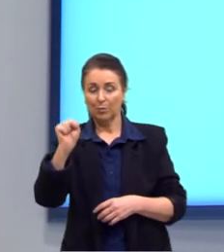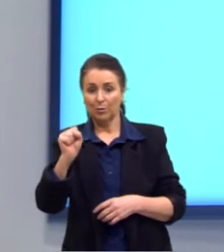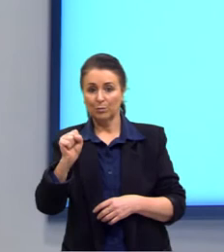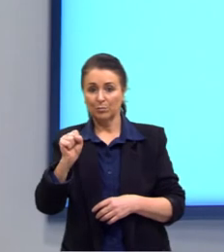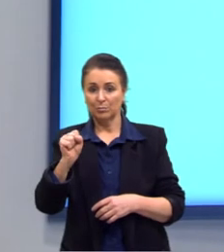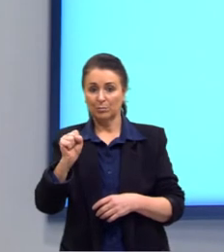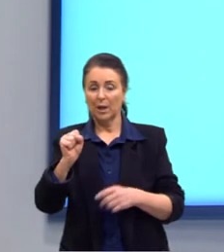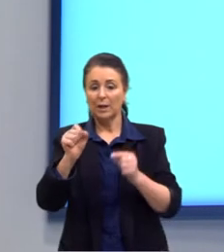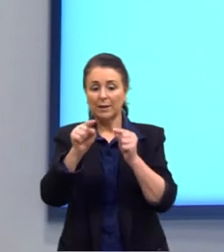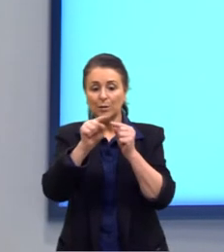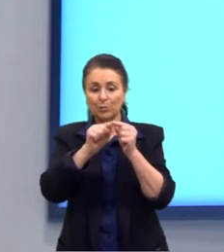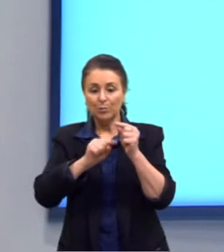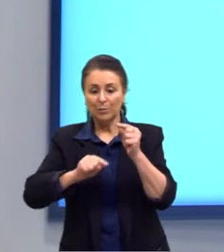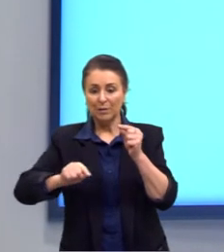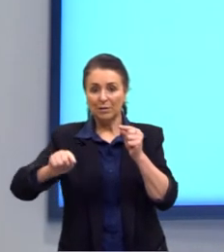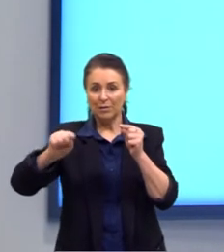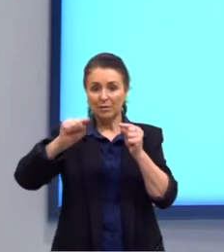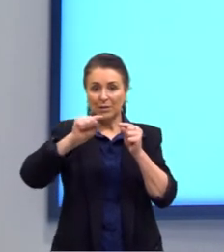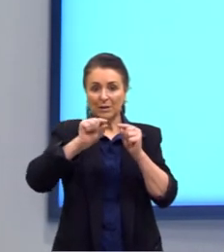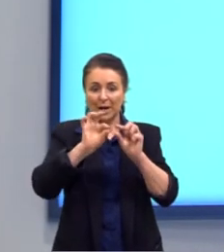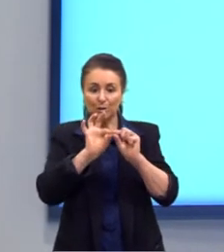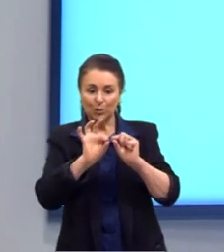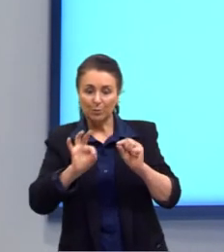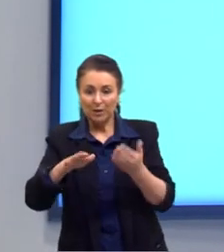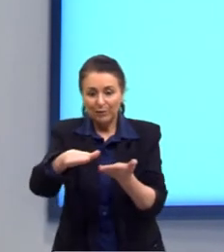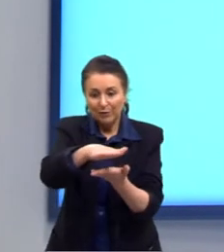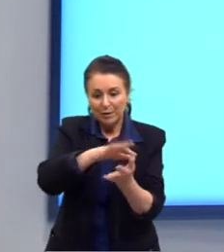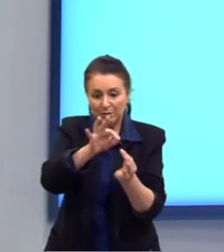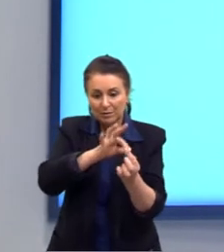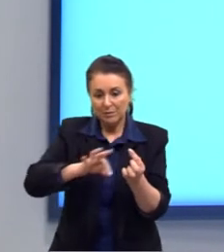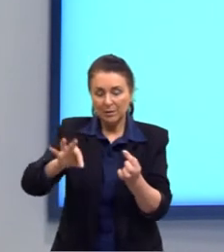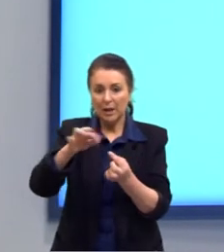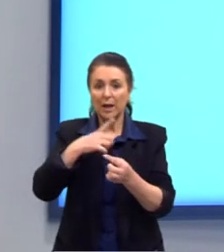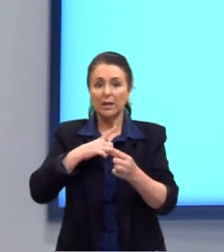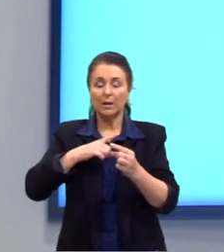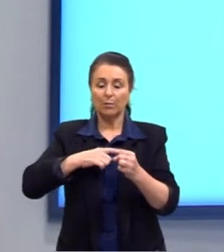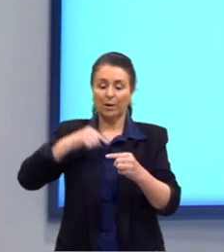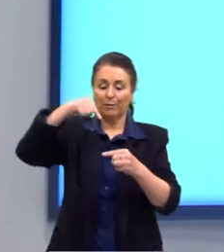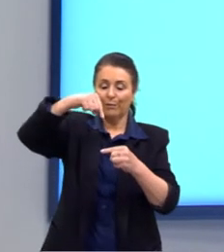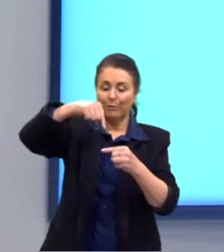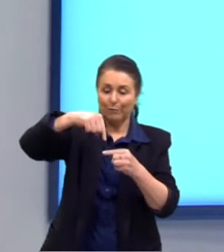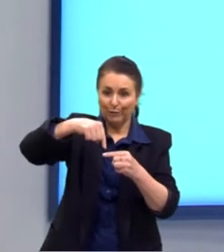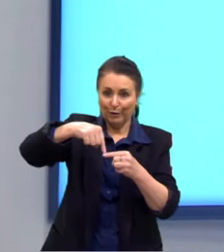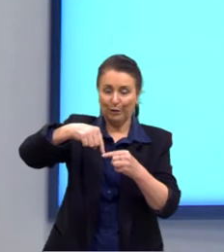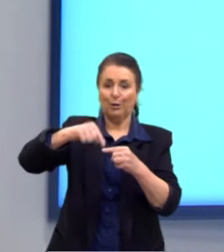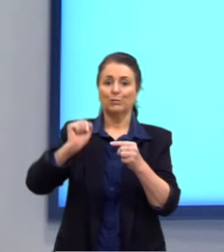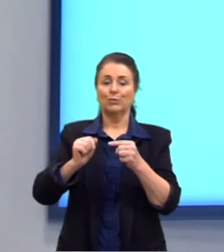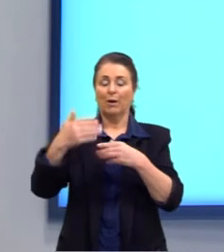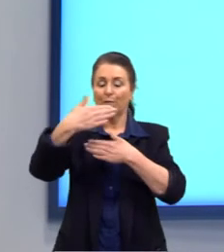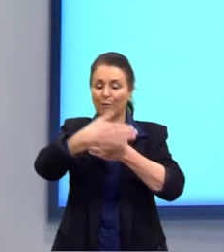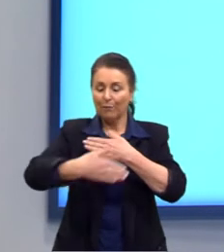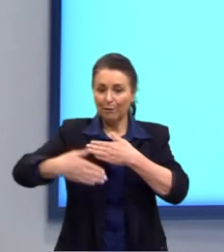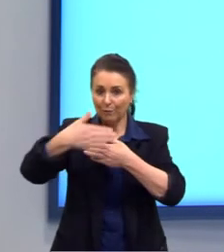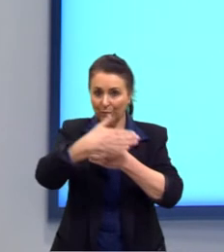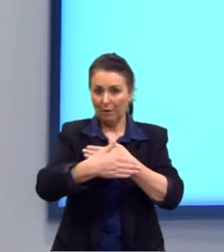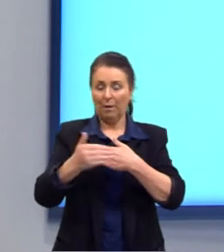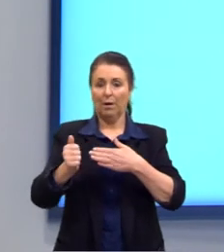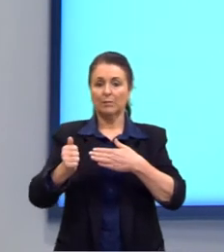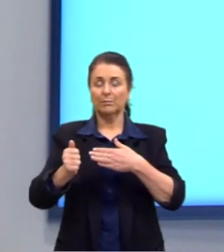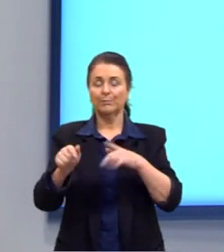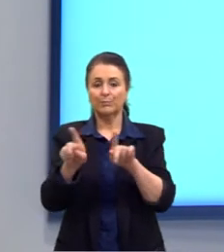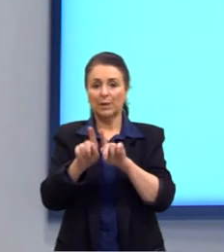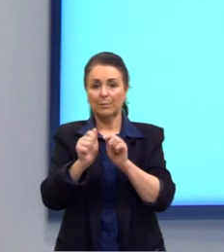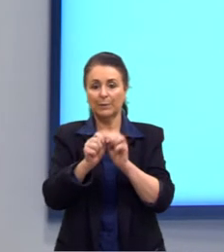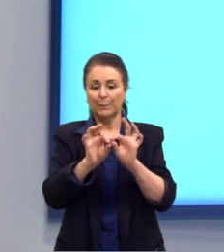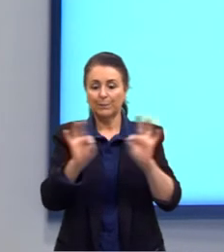curvas. Então, não possuem ali vértice, face e arestas, né? Eles são conhecidos também como